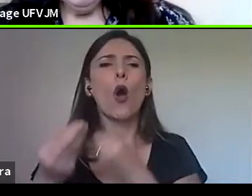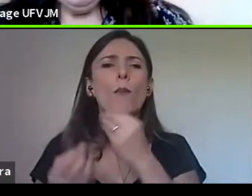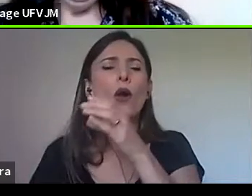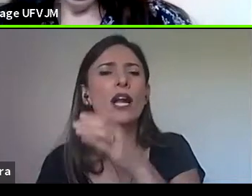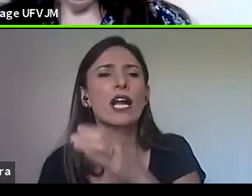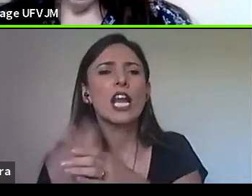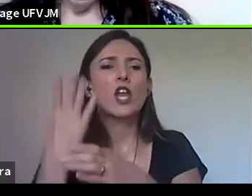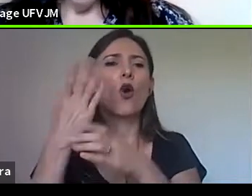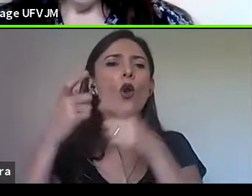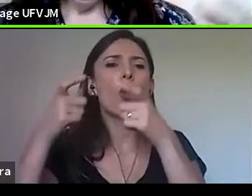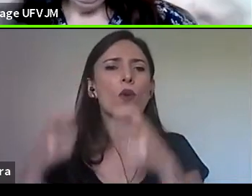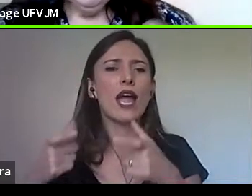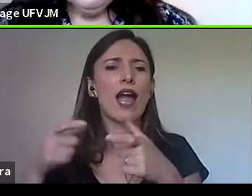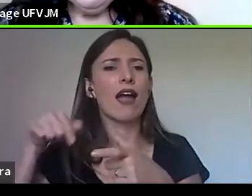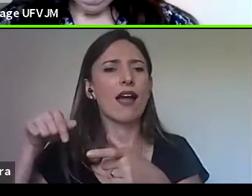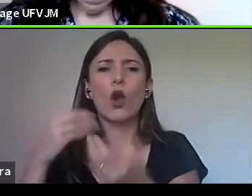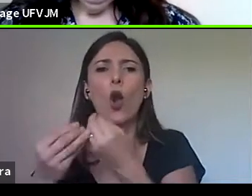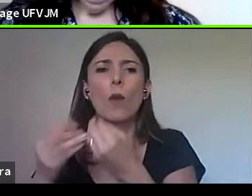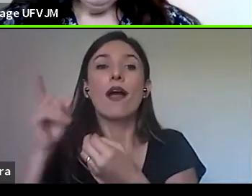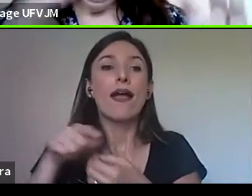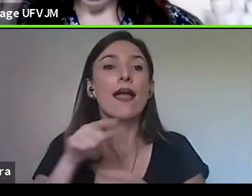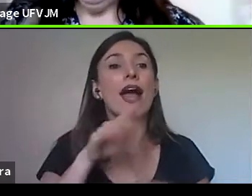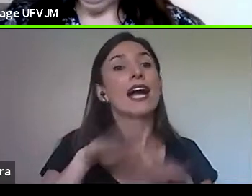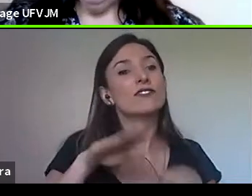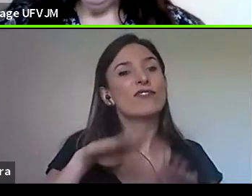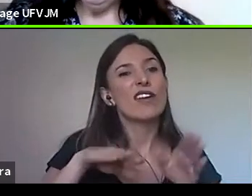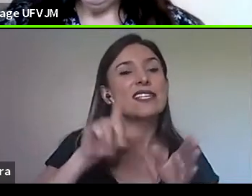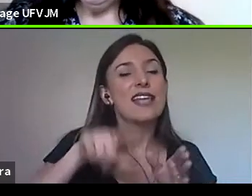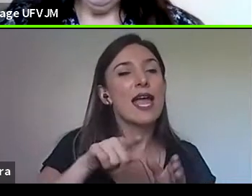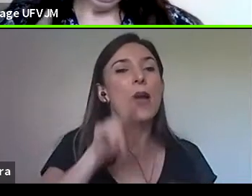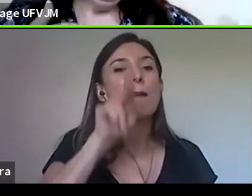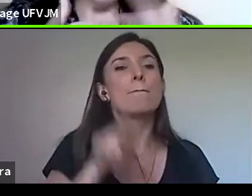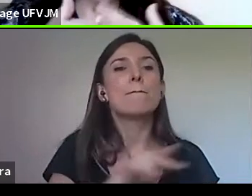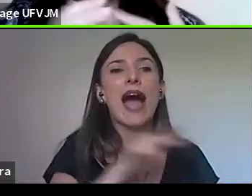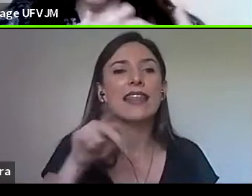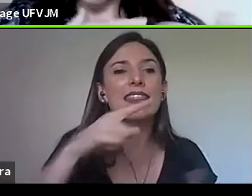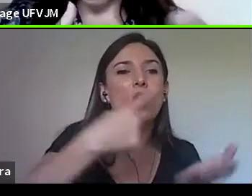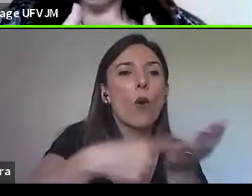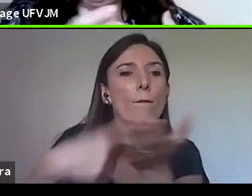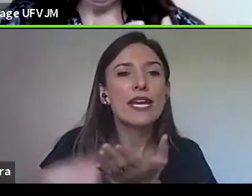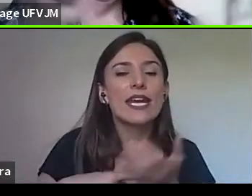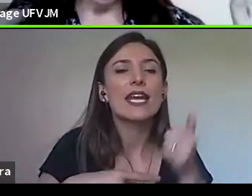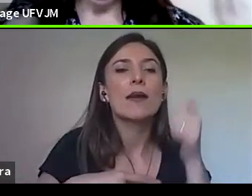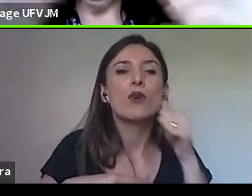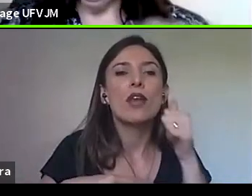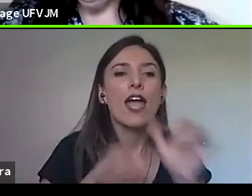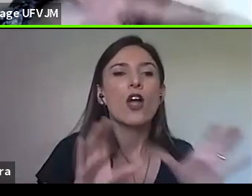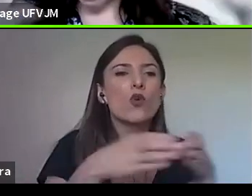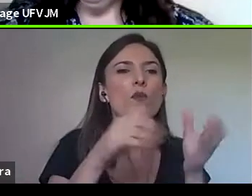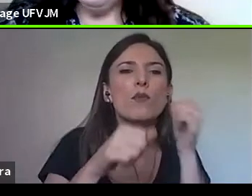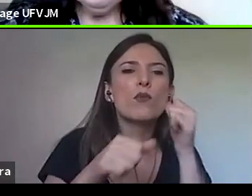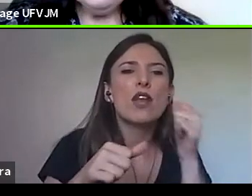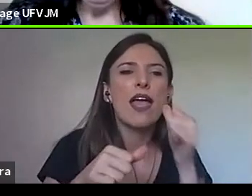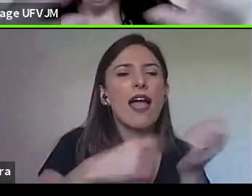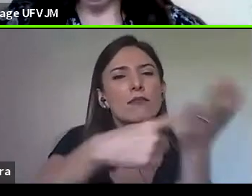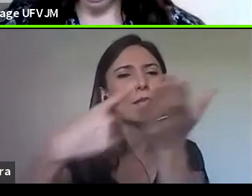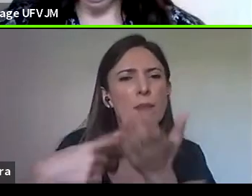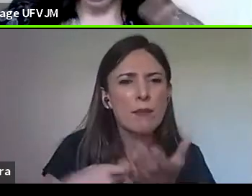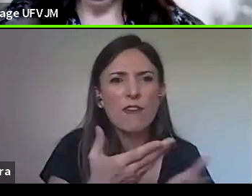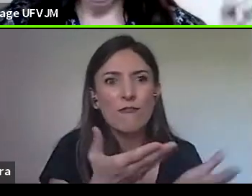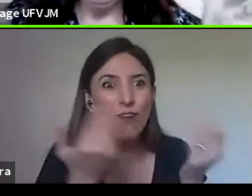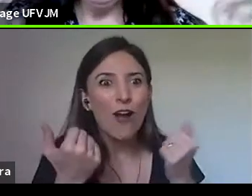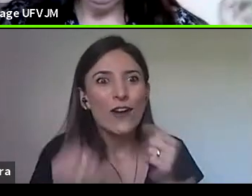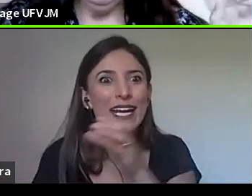grupos de mulheres que se unem para fundar aquela instituição e nem avisam para o bispo, vai